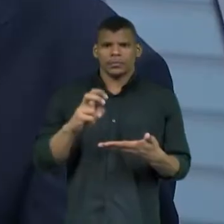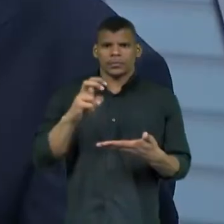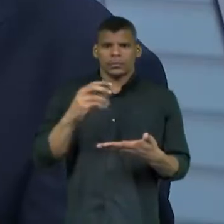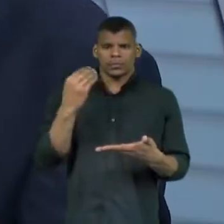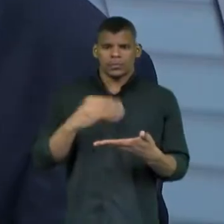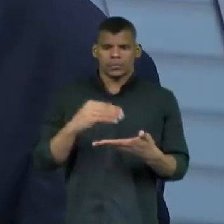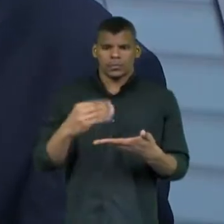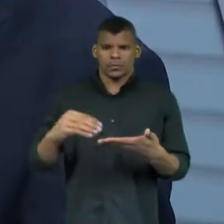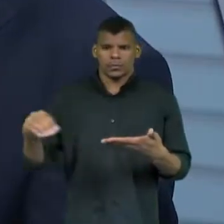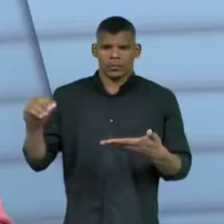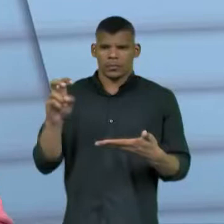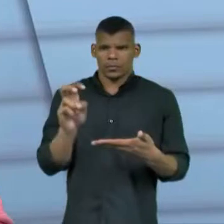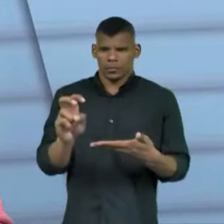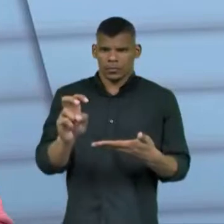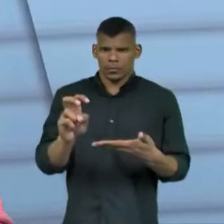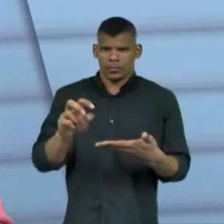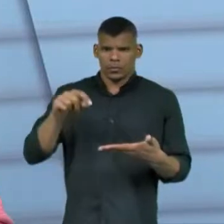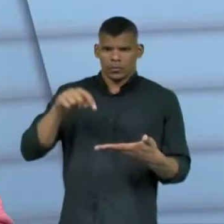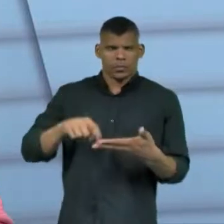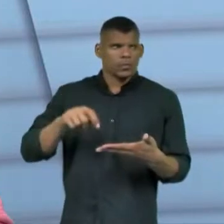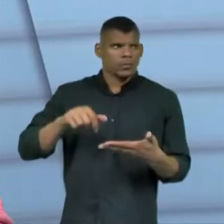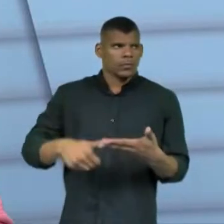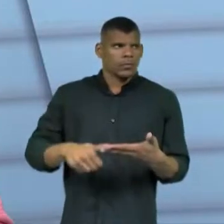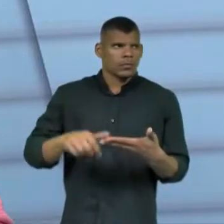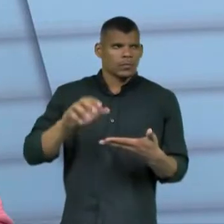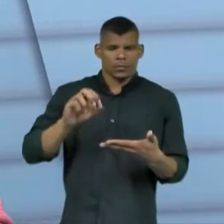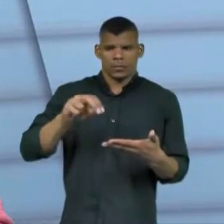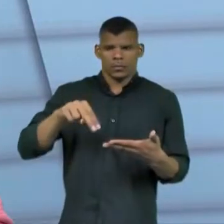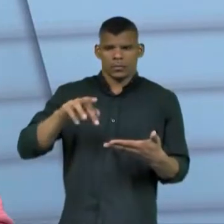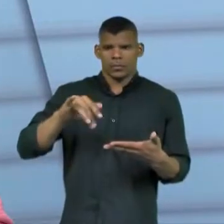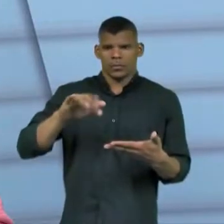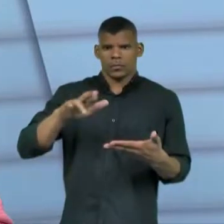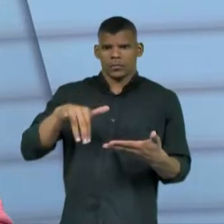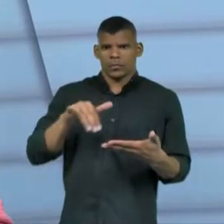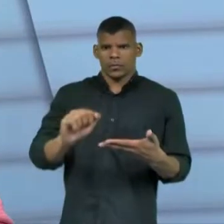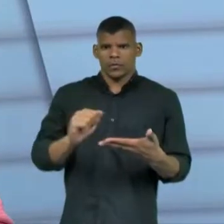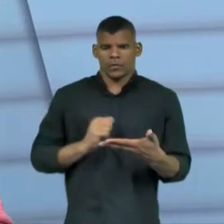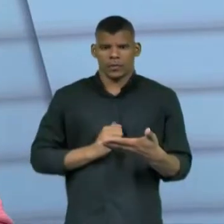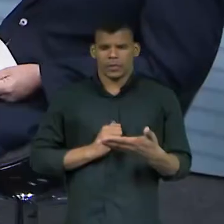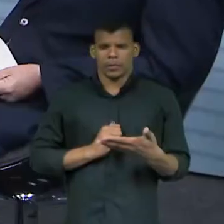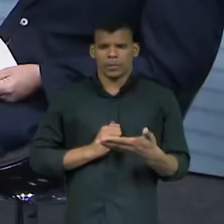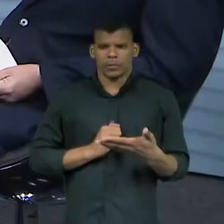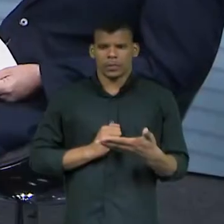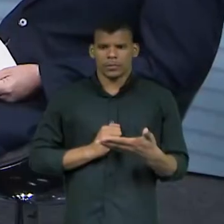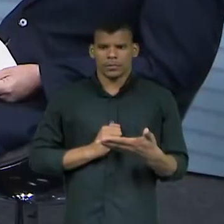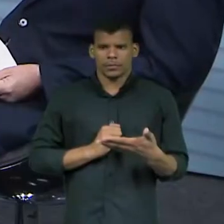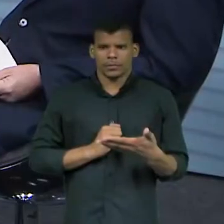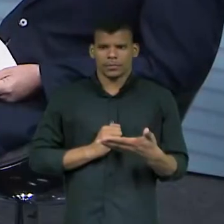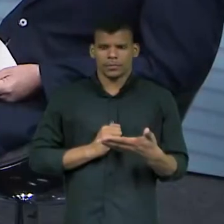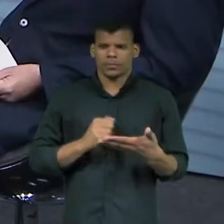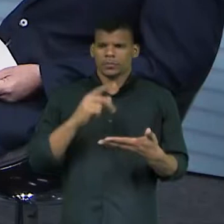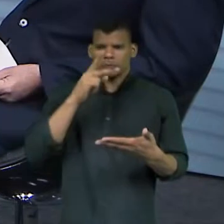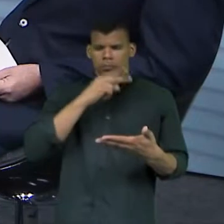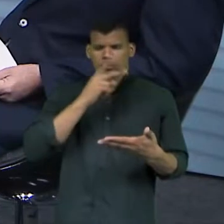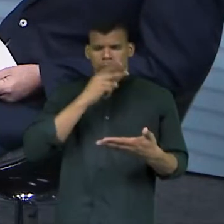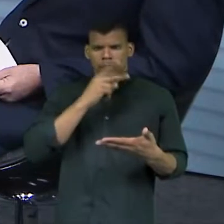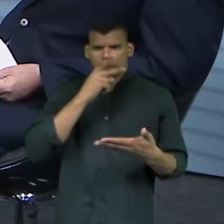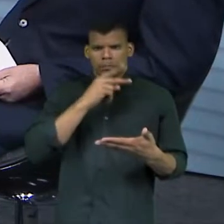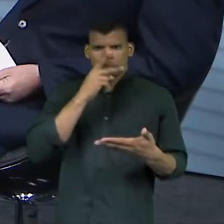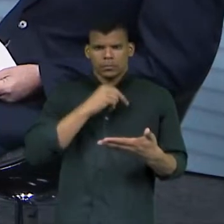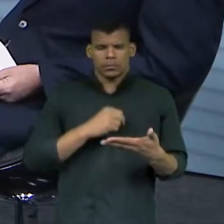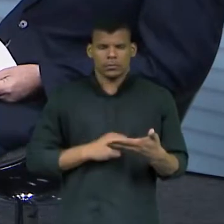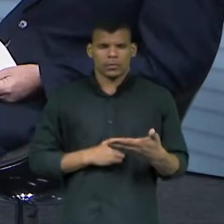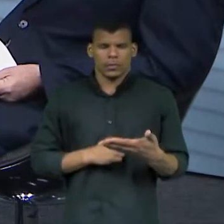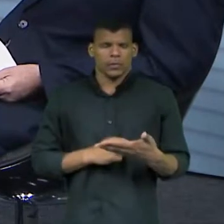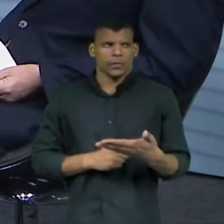Digita o cinco número, confirma. Confirma. Aí vem quem? Aí depois vai vir senador. Senador, que são dois números. Geralmente, é o mesmo do... É o